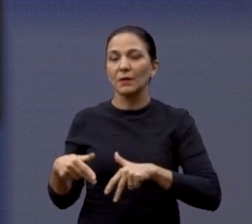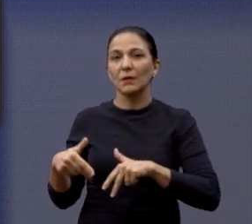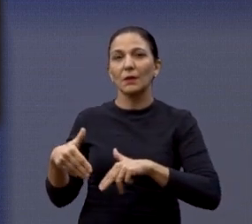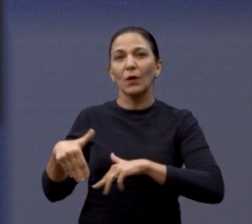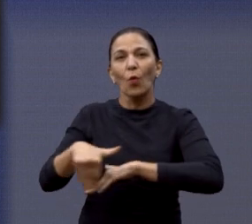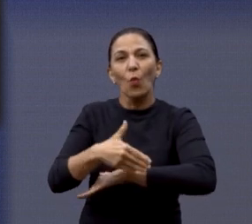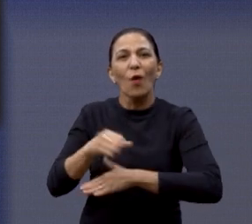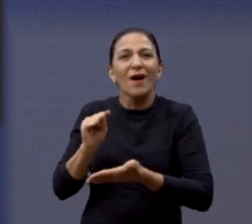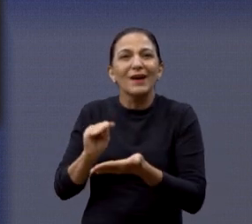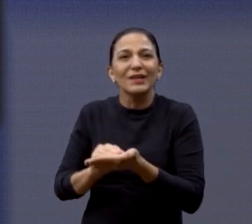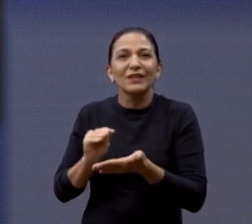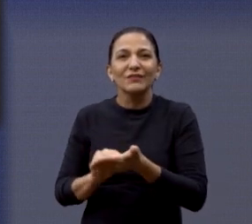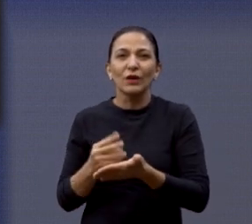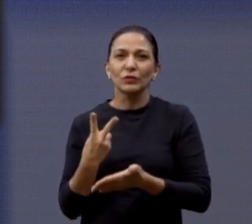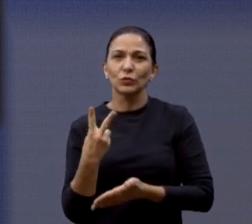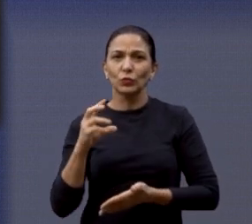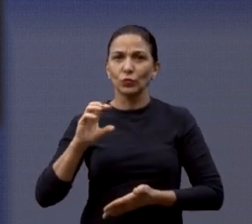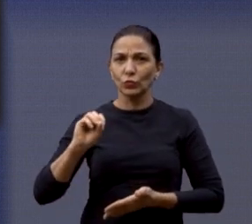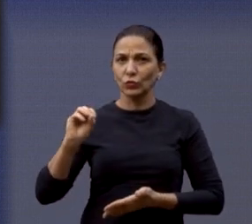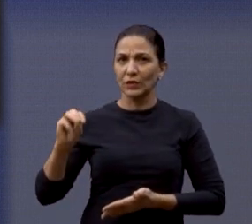da Nóbrega, de uns 200 metros.